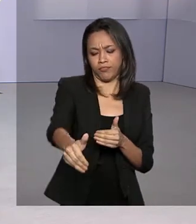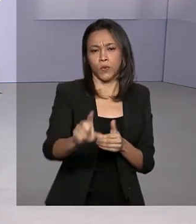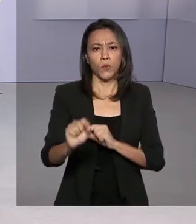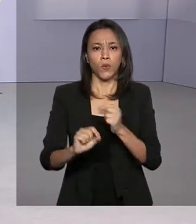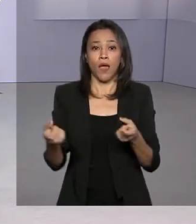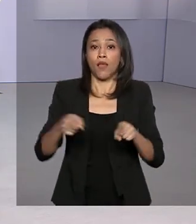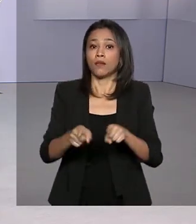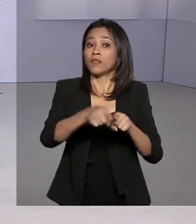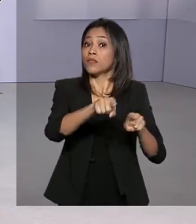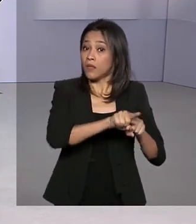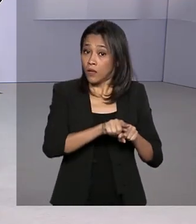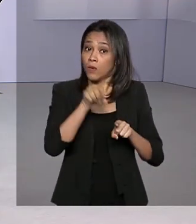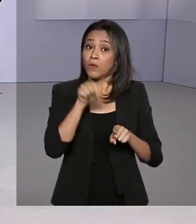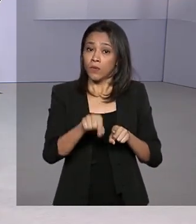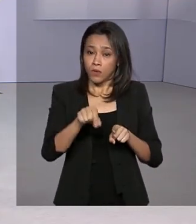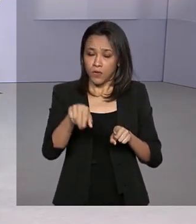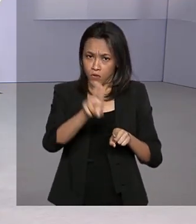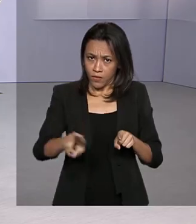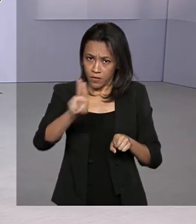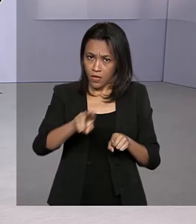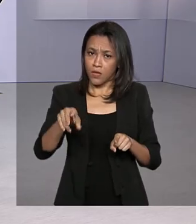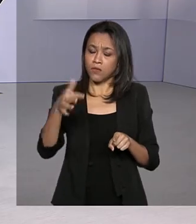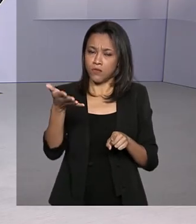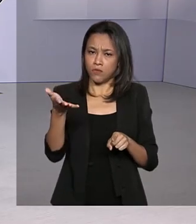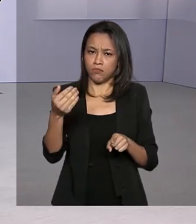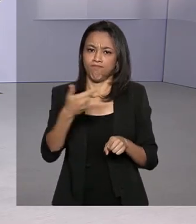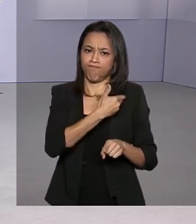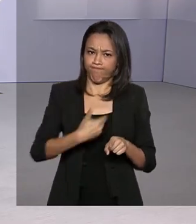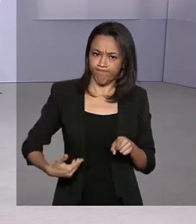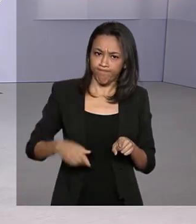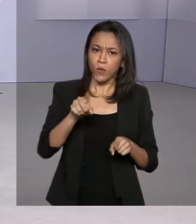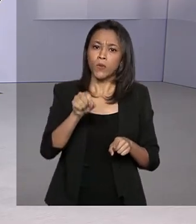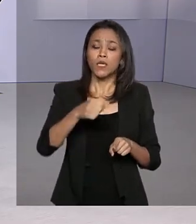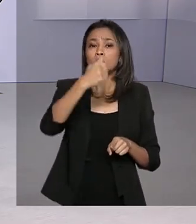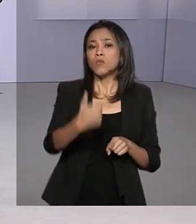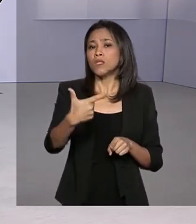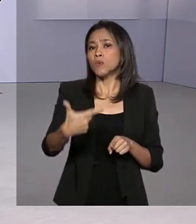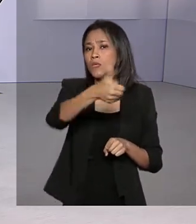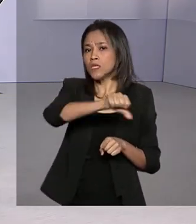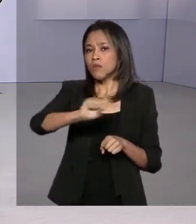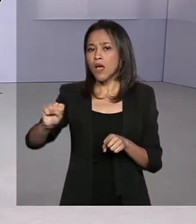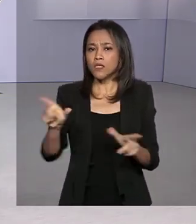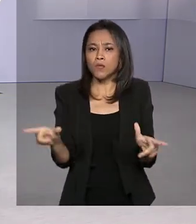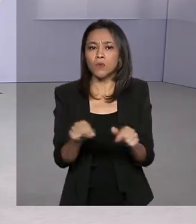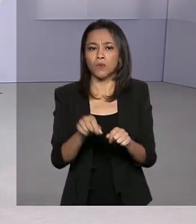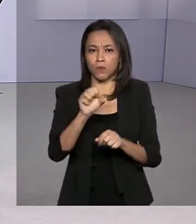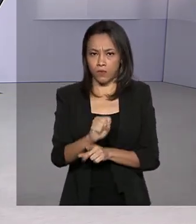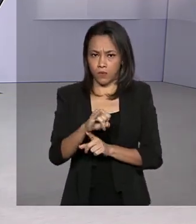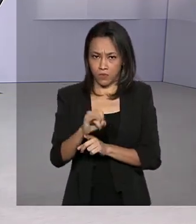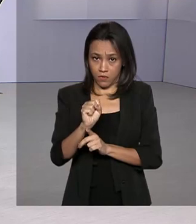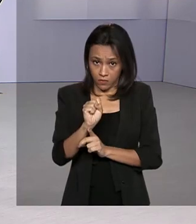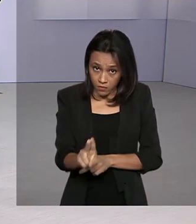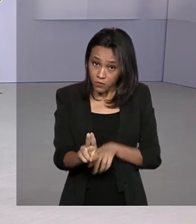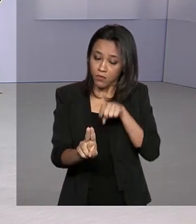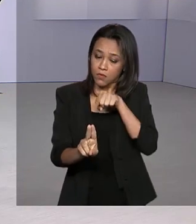instituições de educação superior públicas ao processo seletivo do segundo semestre do Sistema de Seleção Unificada. O